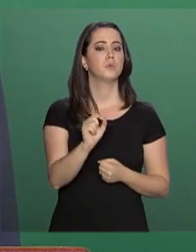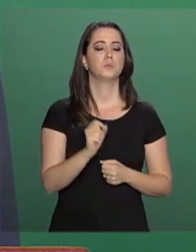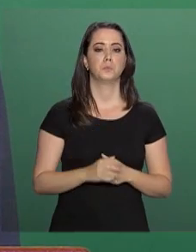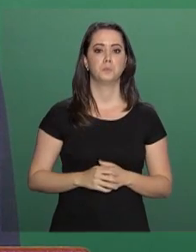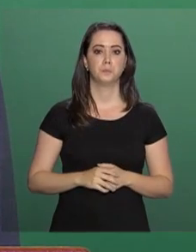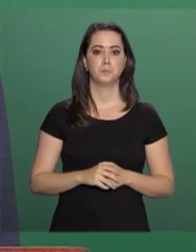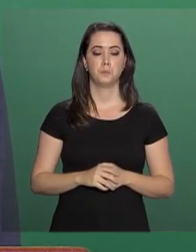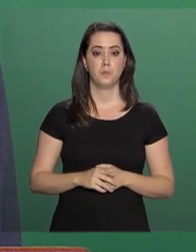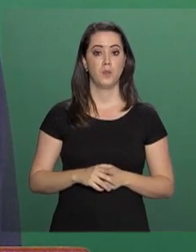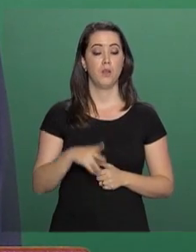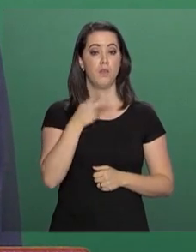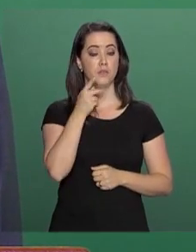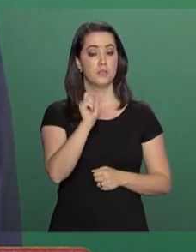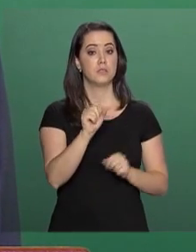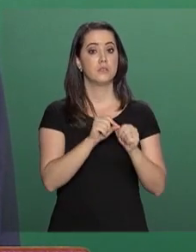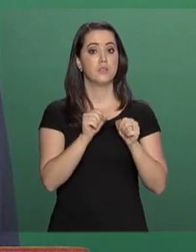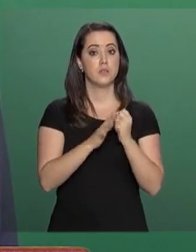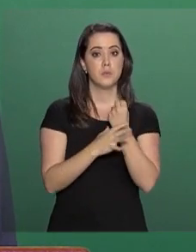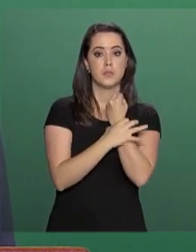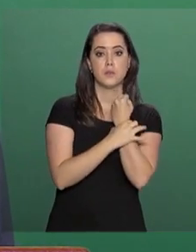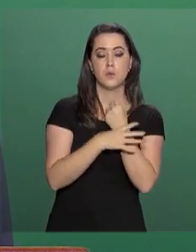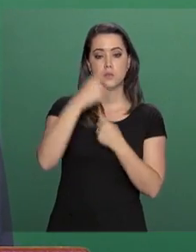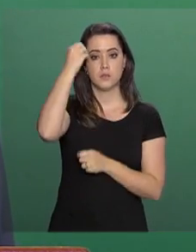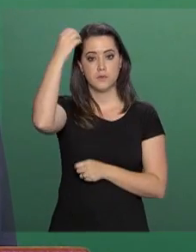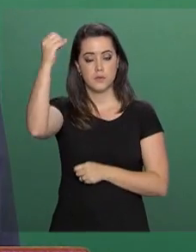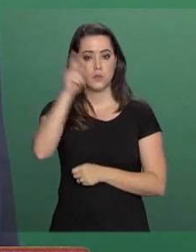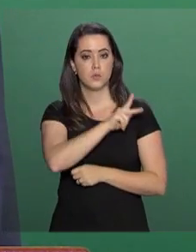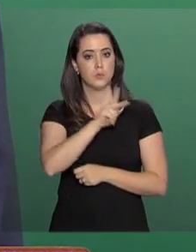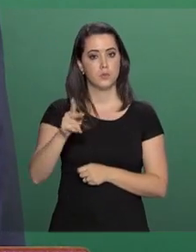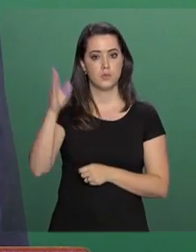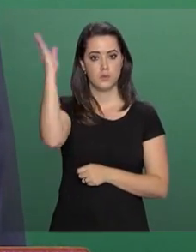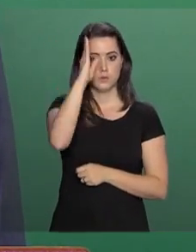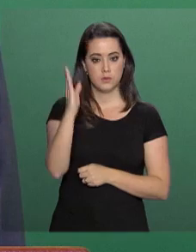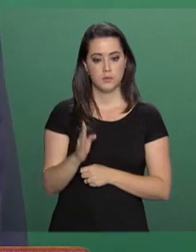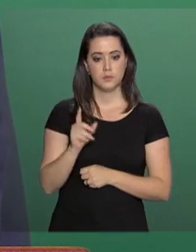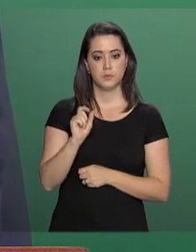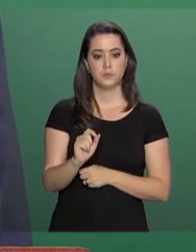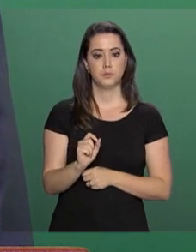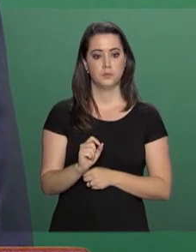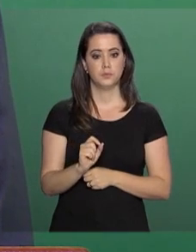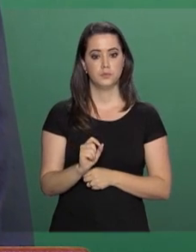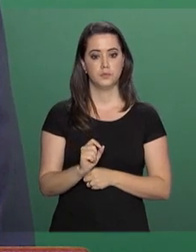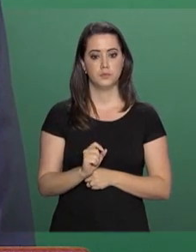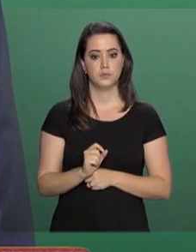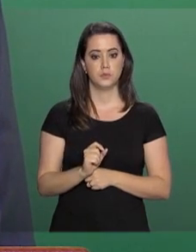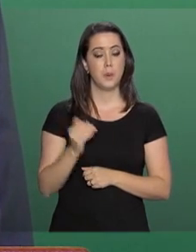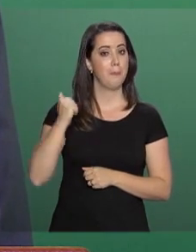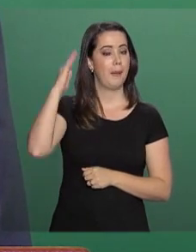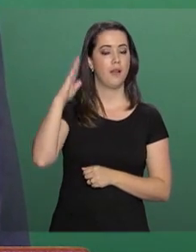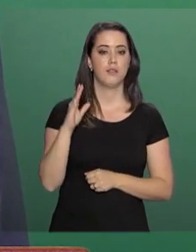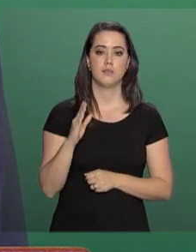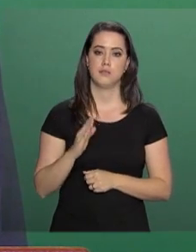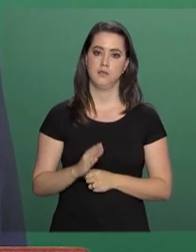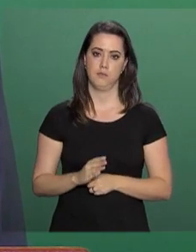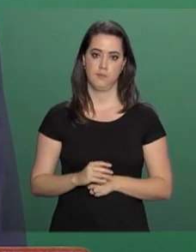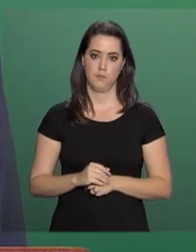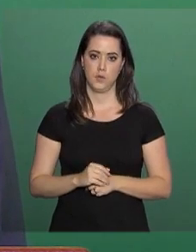tratar da segurança e das viagens do presidente da República, mais ainda,